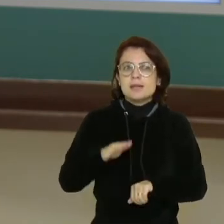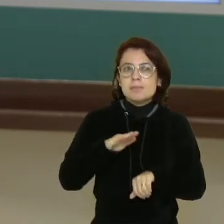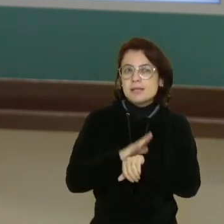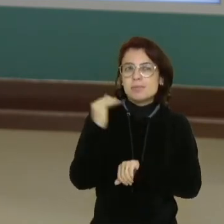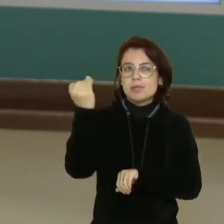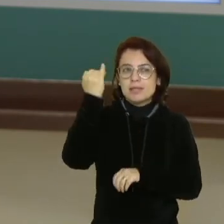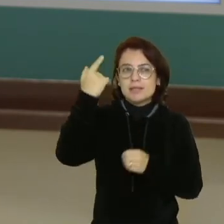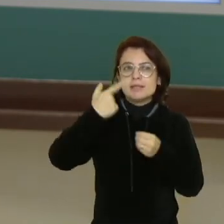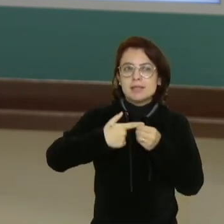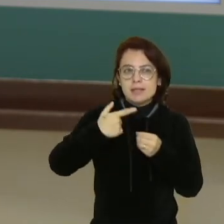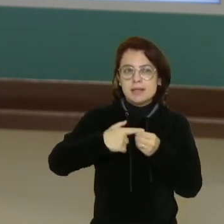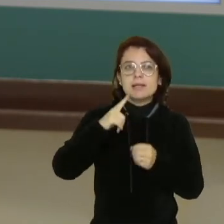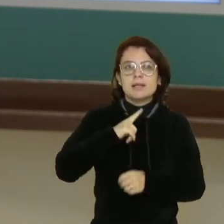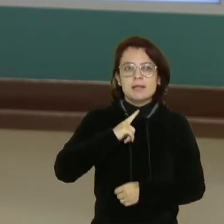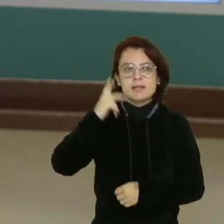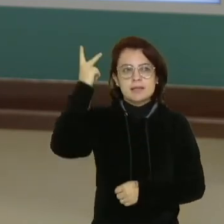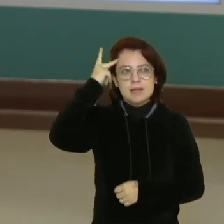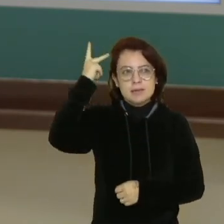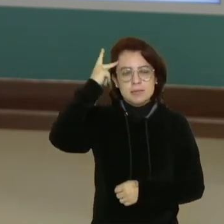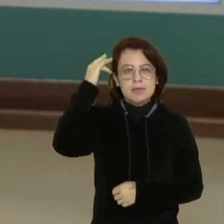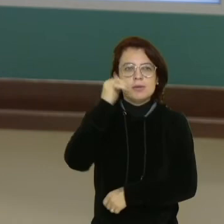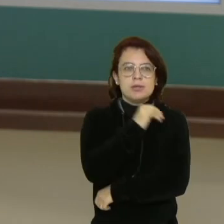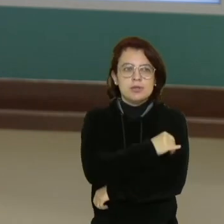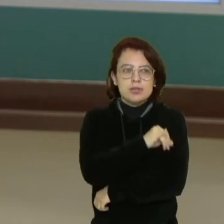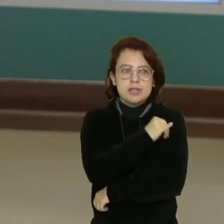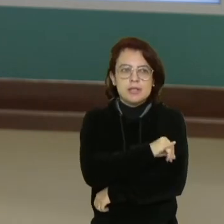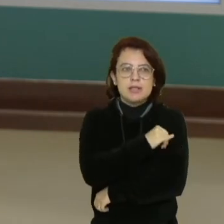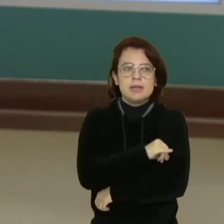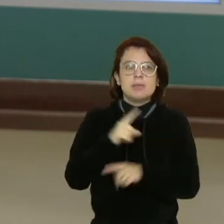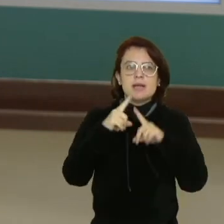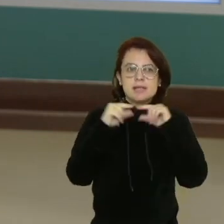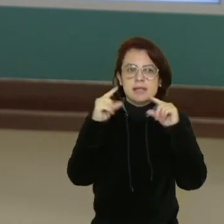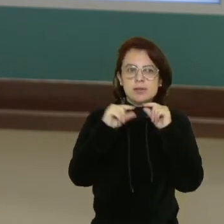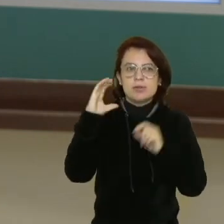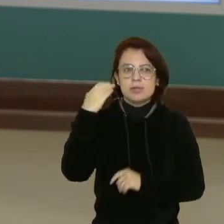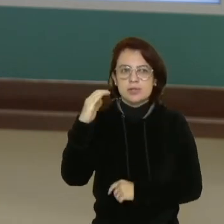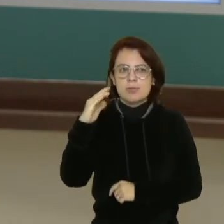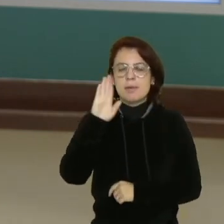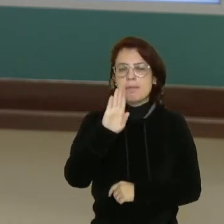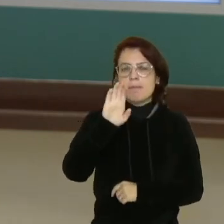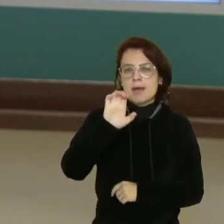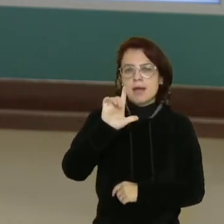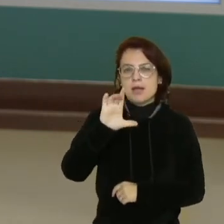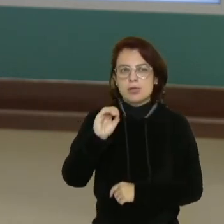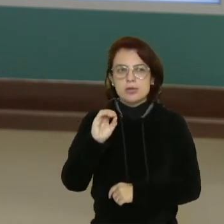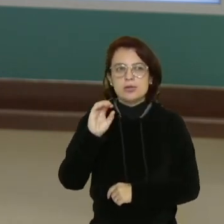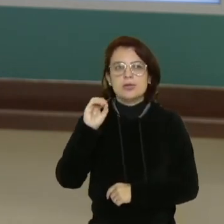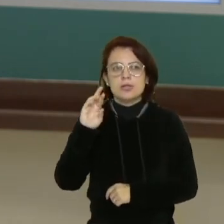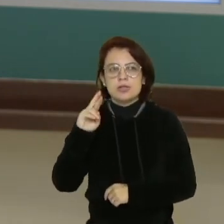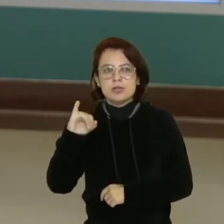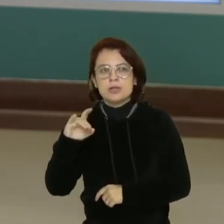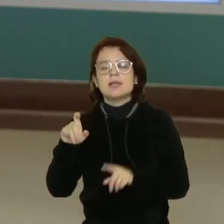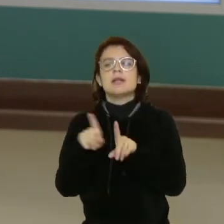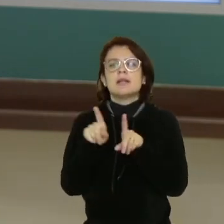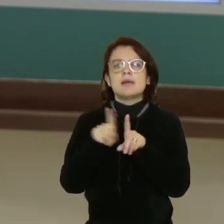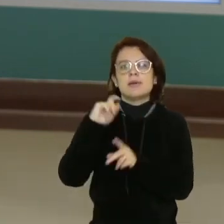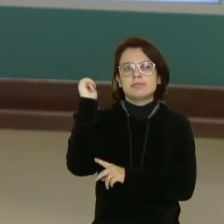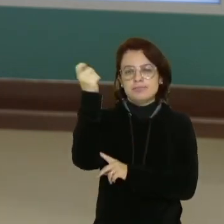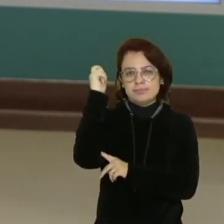cidades desse complexo são São Paulo, Rio de Janeiro, Brasília, Curitiba e Belo Horizonte, além de Porto Alegre. Suas